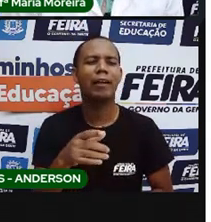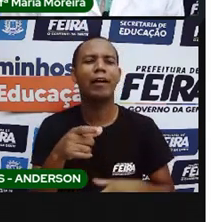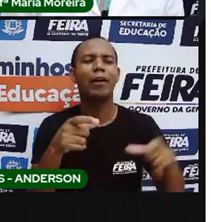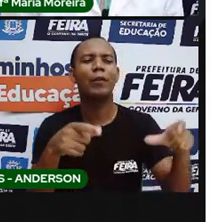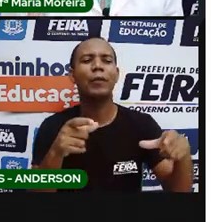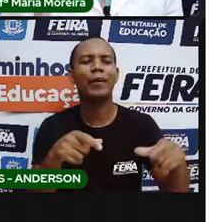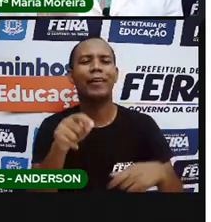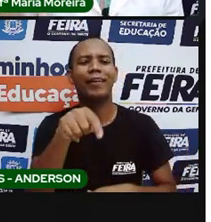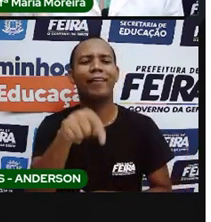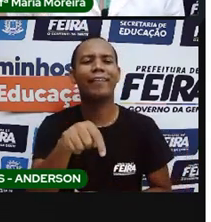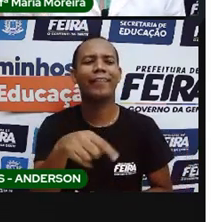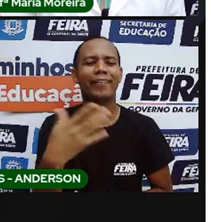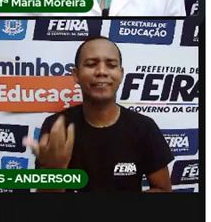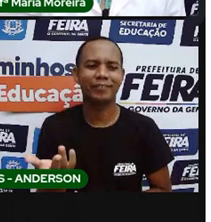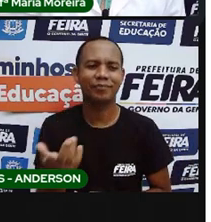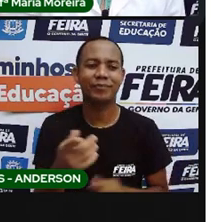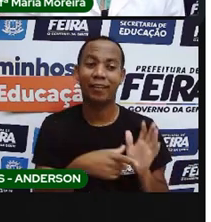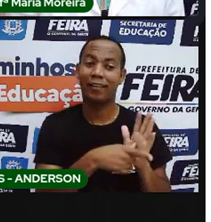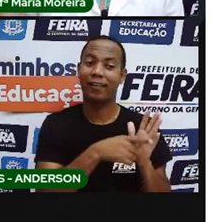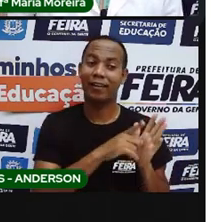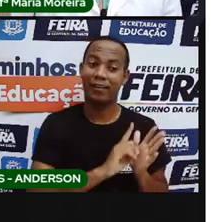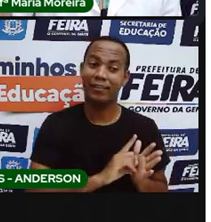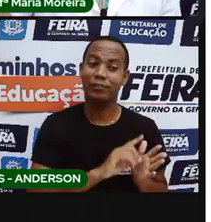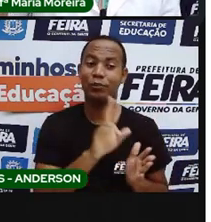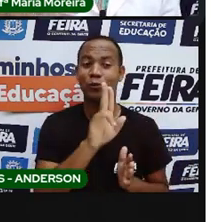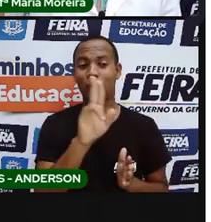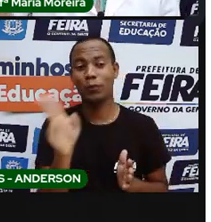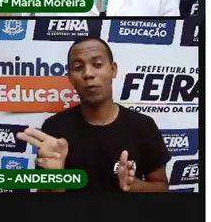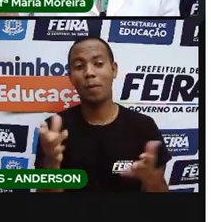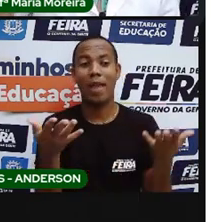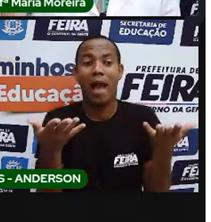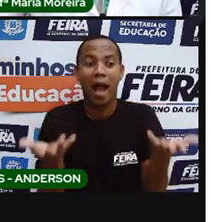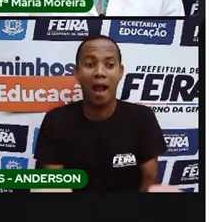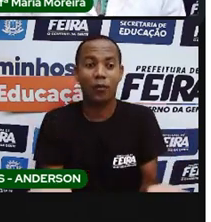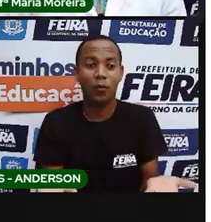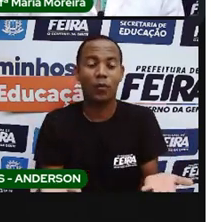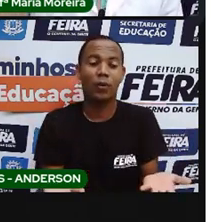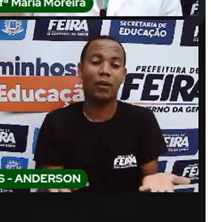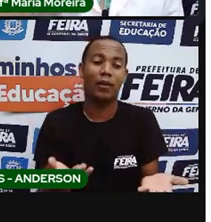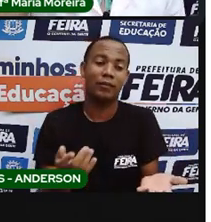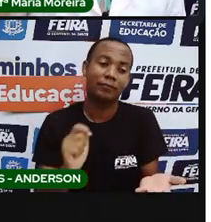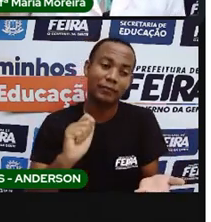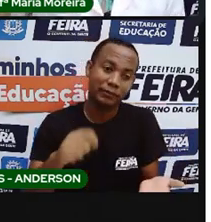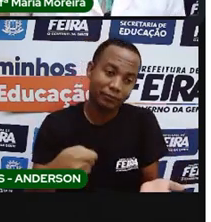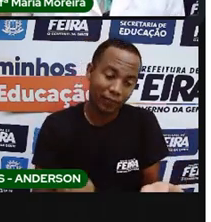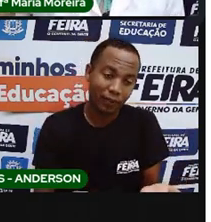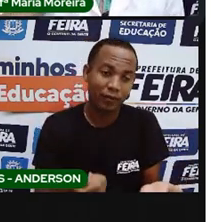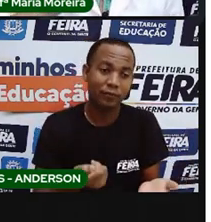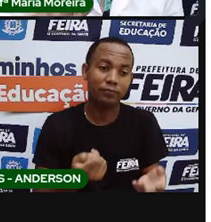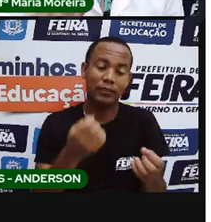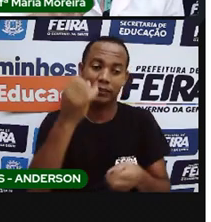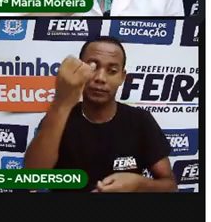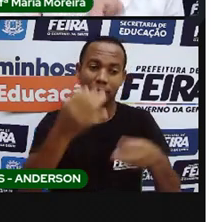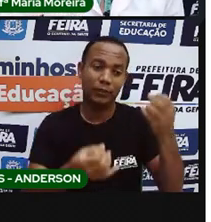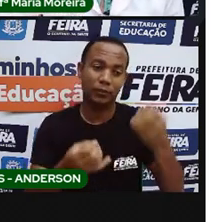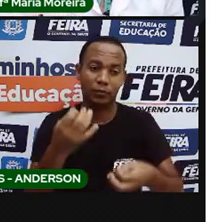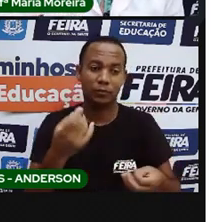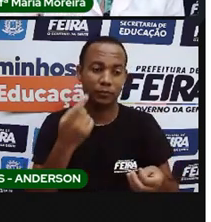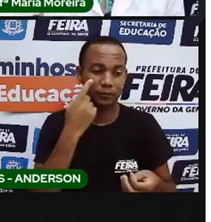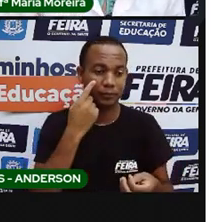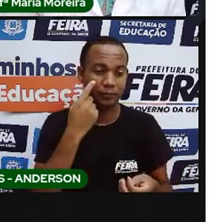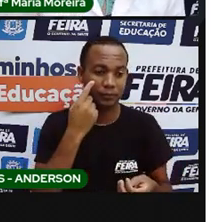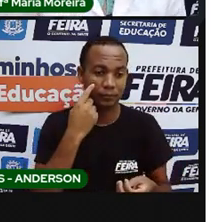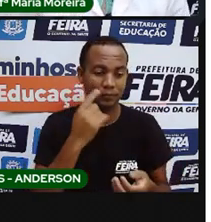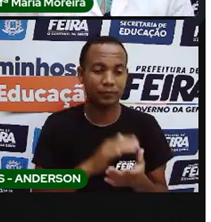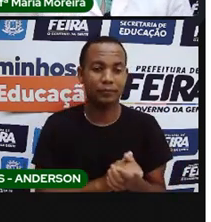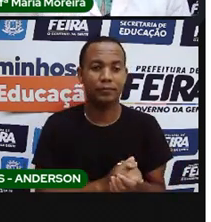até falou, olha, alguns deles eram chamados assim, mas hoje é melhor que vocês chamem assim. Por isso, por isso, por isso. A prova explicou. Logo é isso que